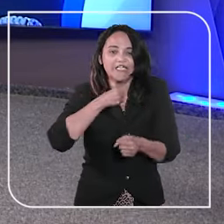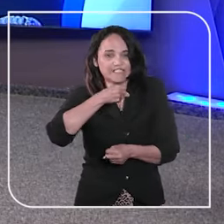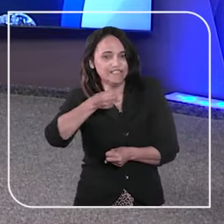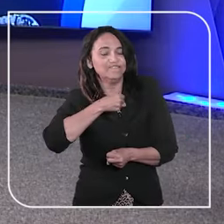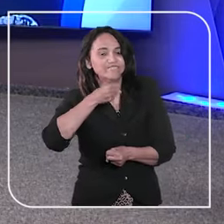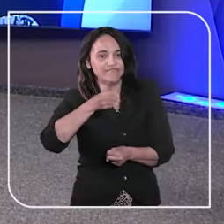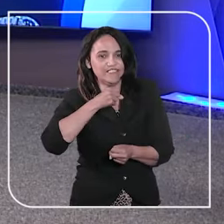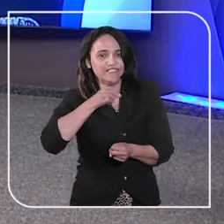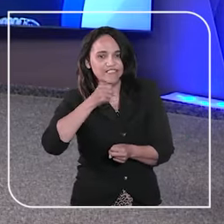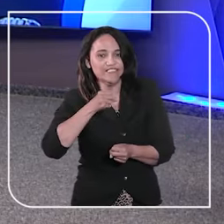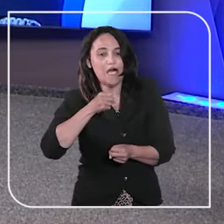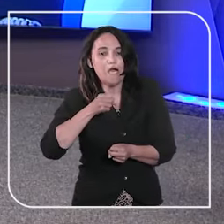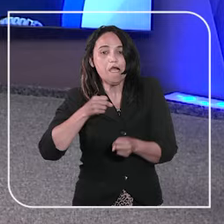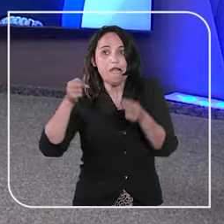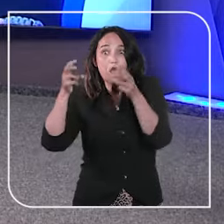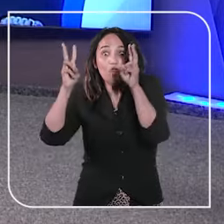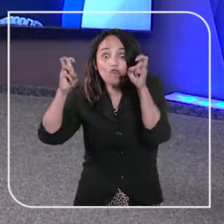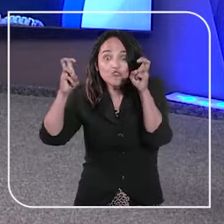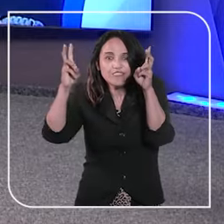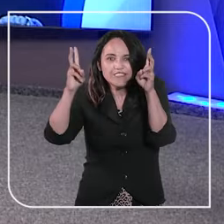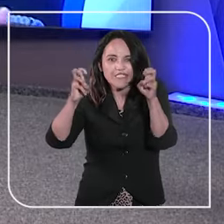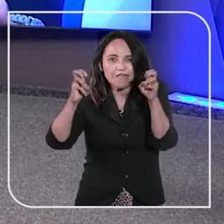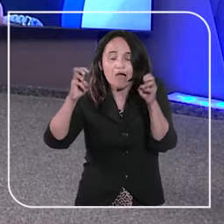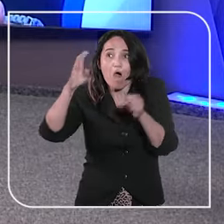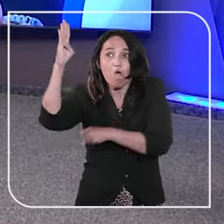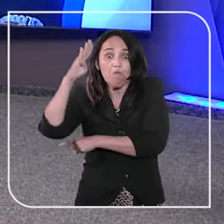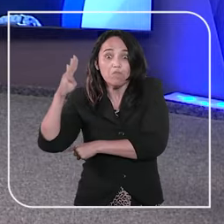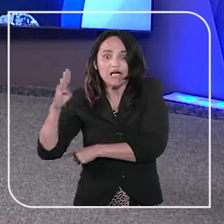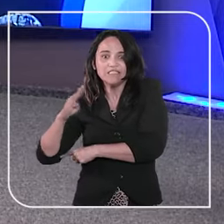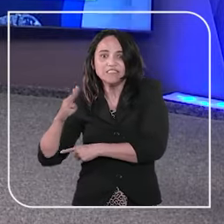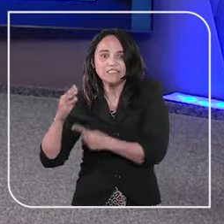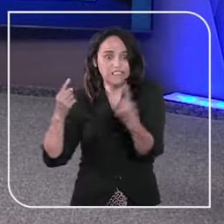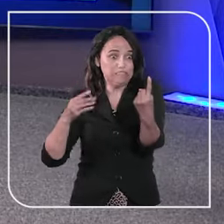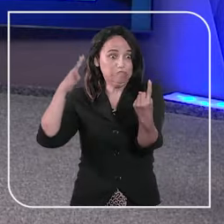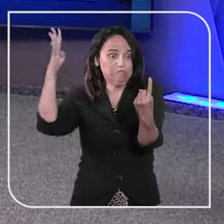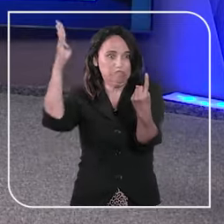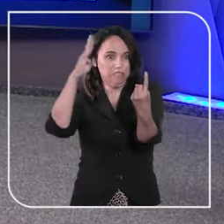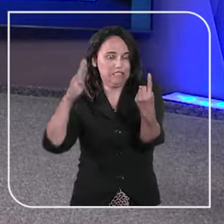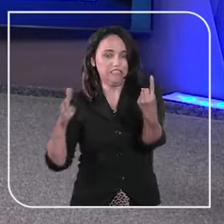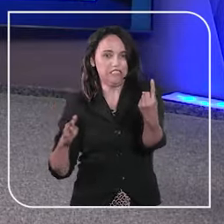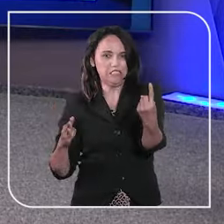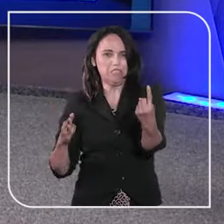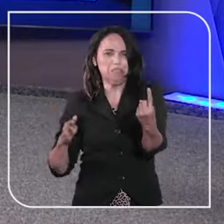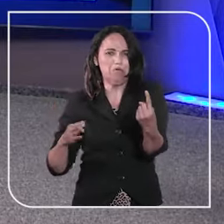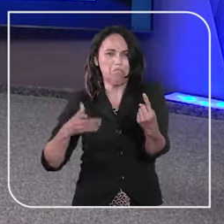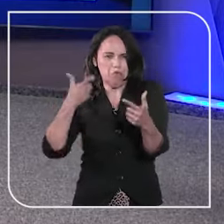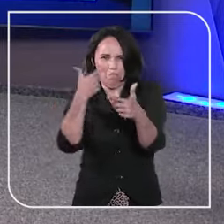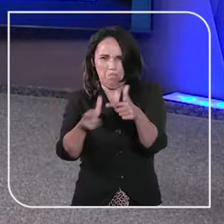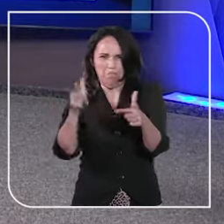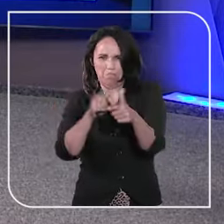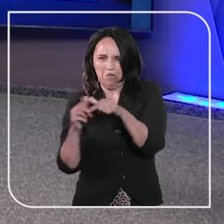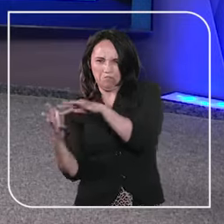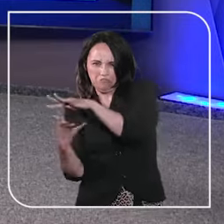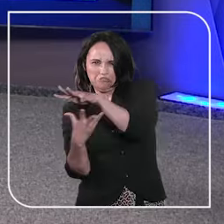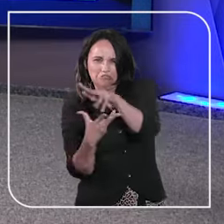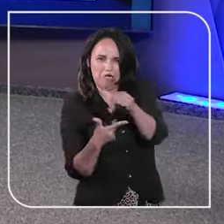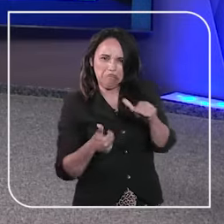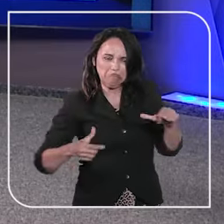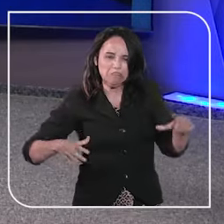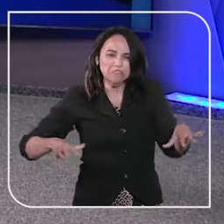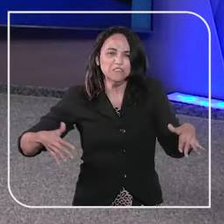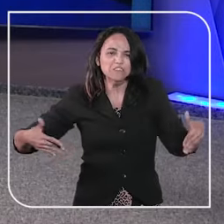legado de um brasileiro mundialmente renomado pelos estudos sobre a tragédia mundial da fome, o médico,